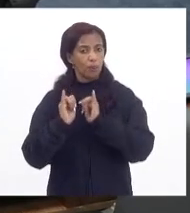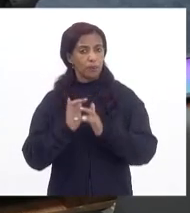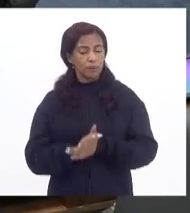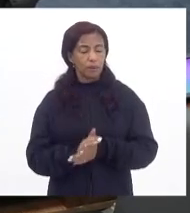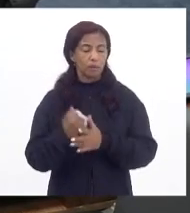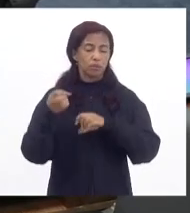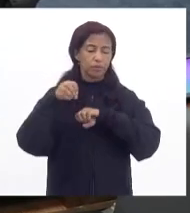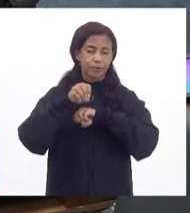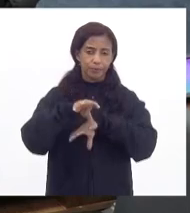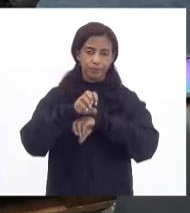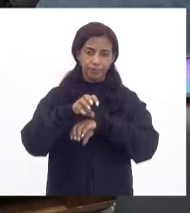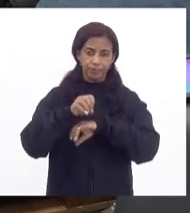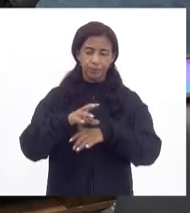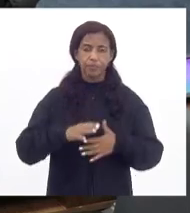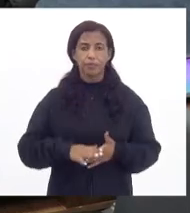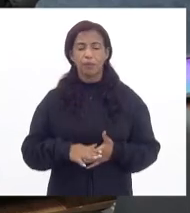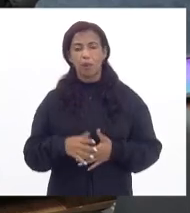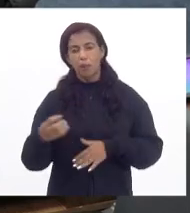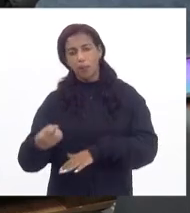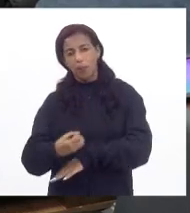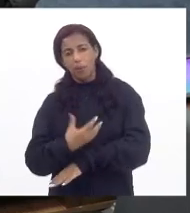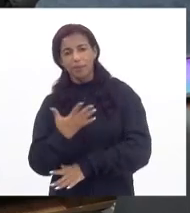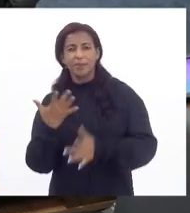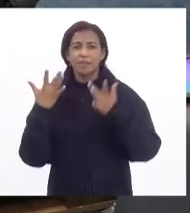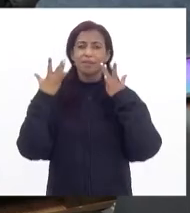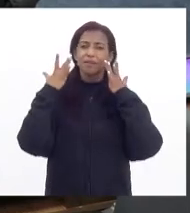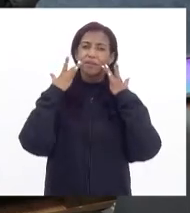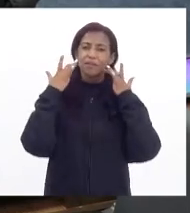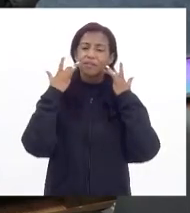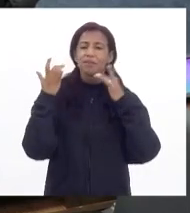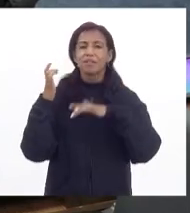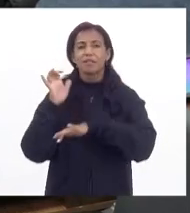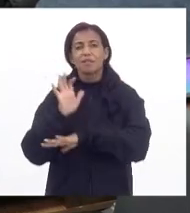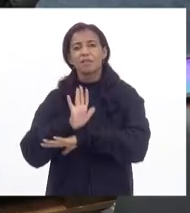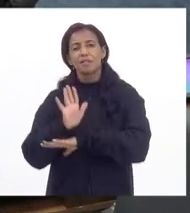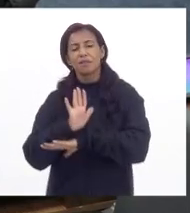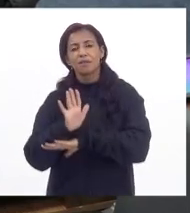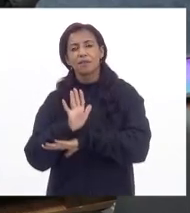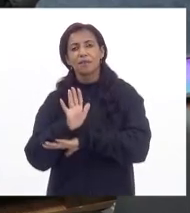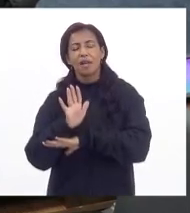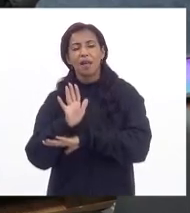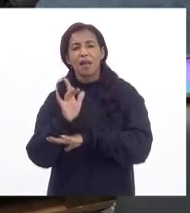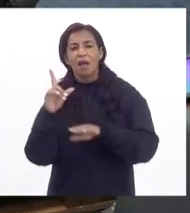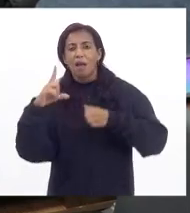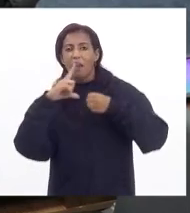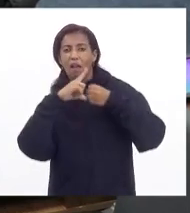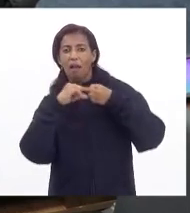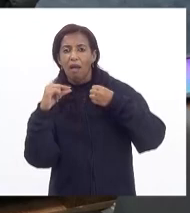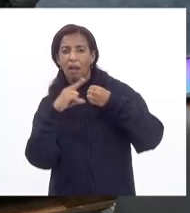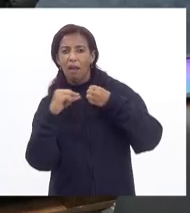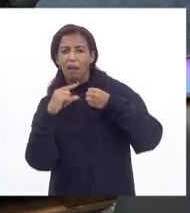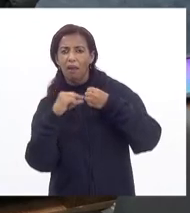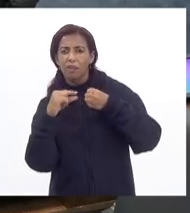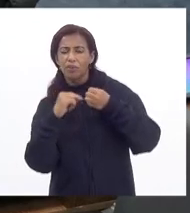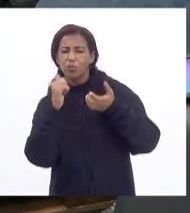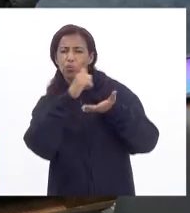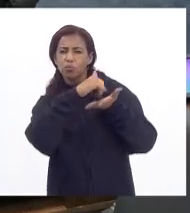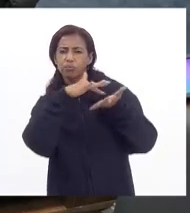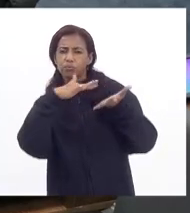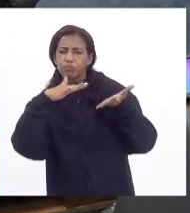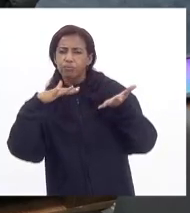educação, poesia, teatro, cinema, artigos, atividades